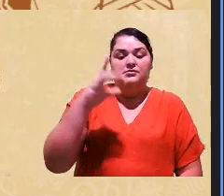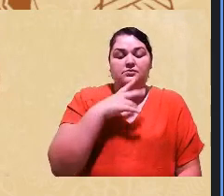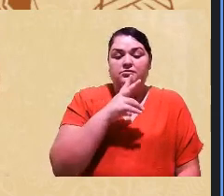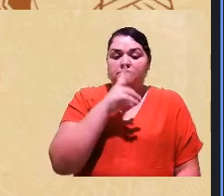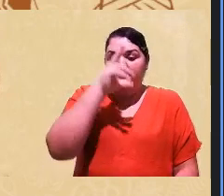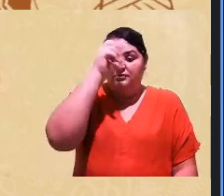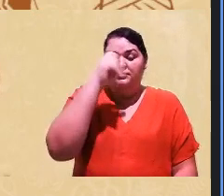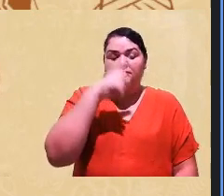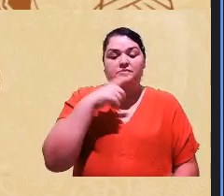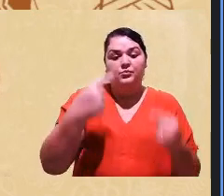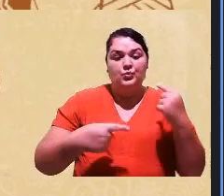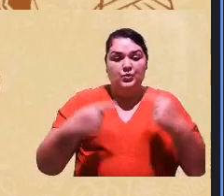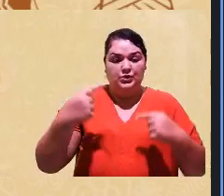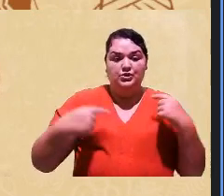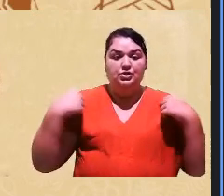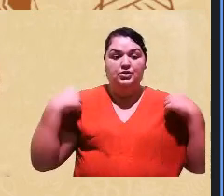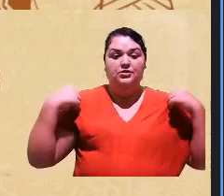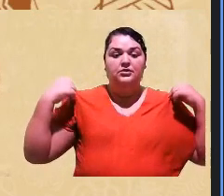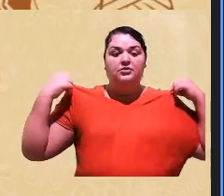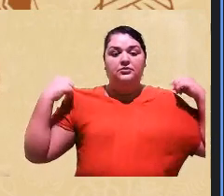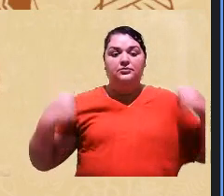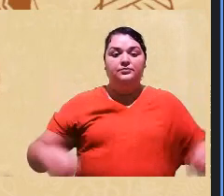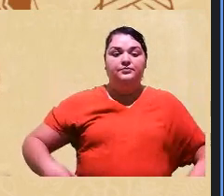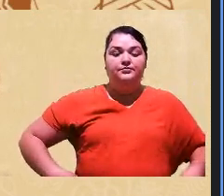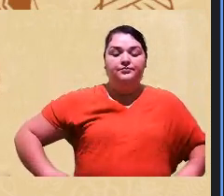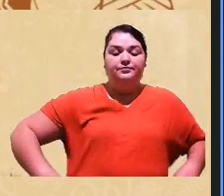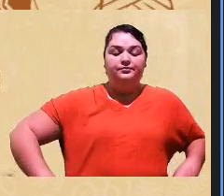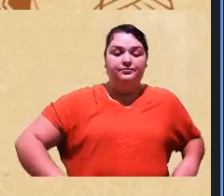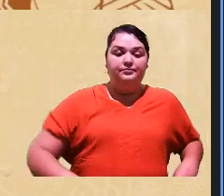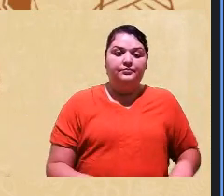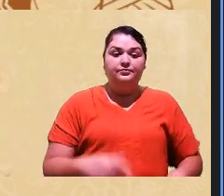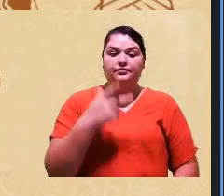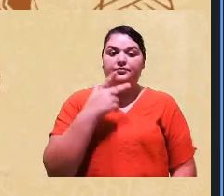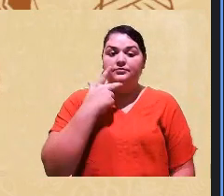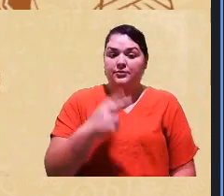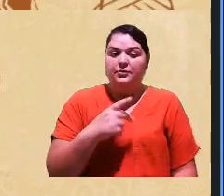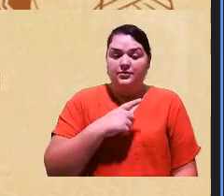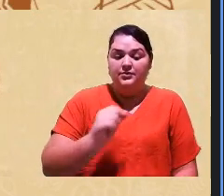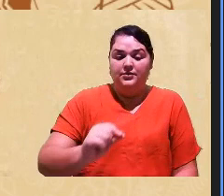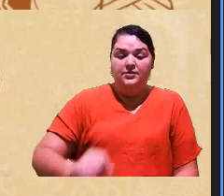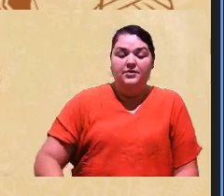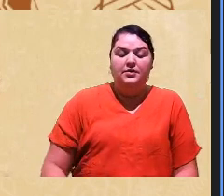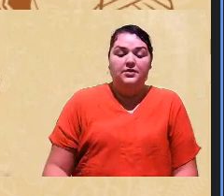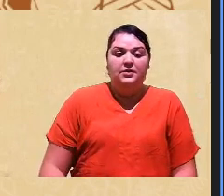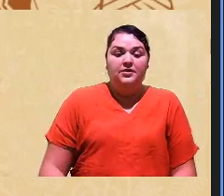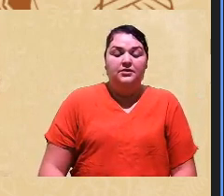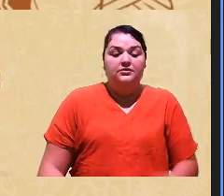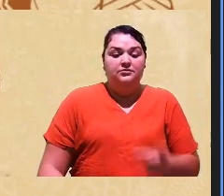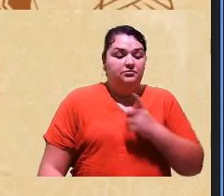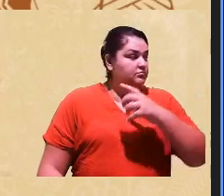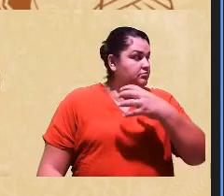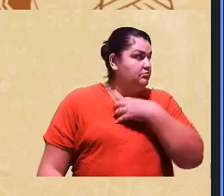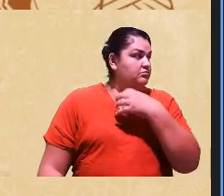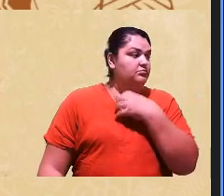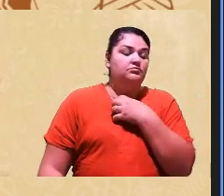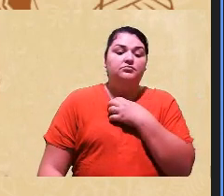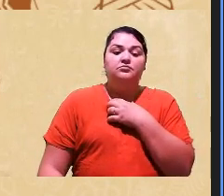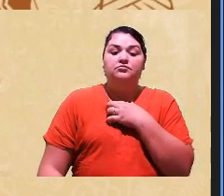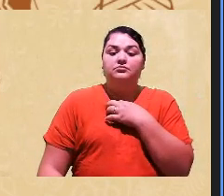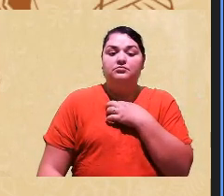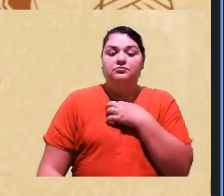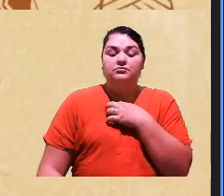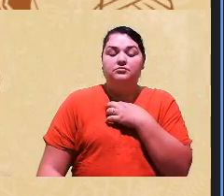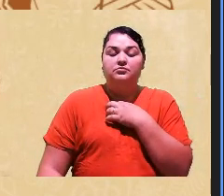política porque como você bem falou né que em uma determinada um determinado